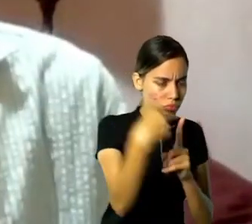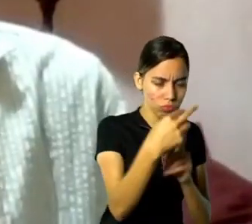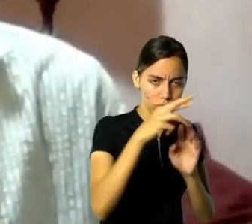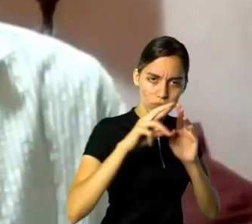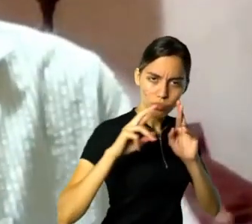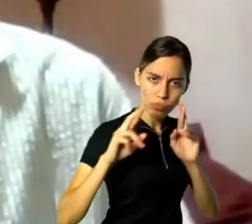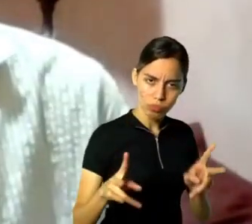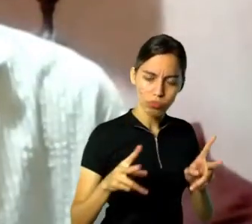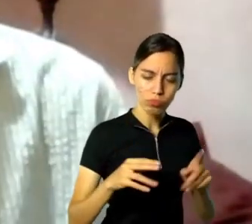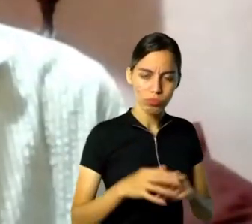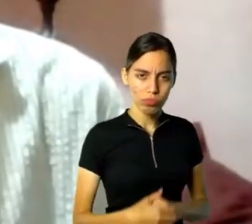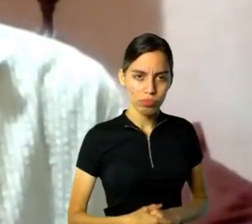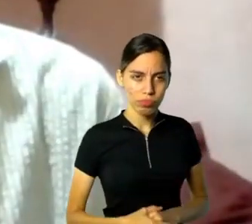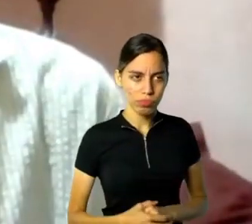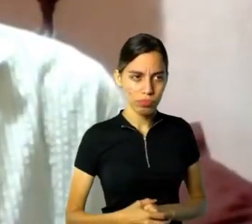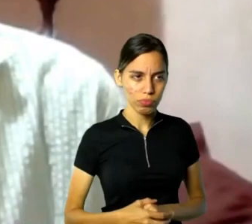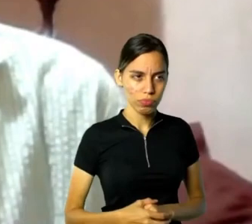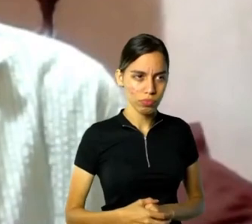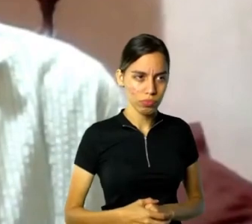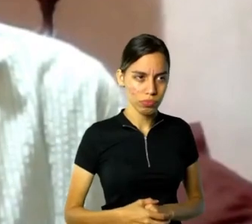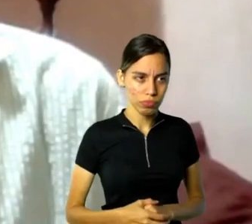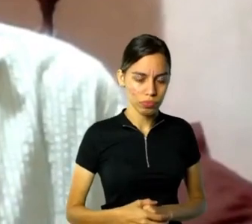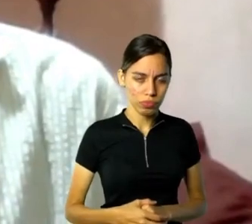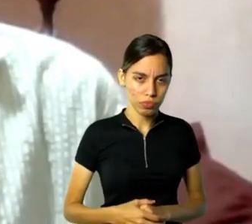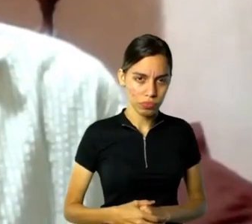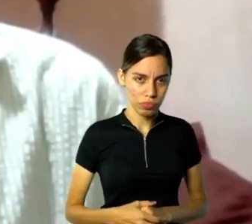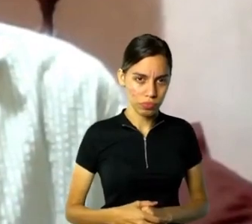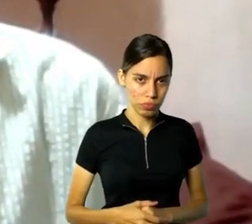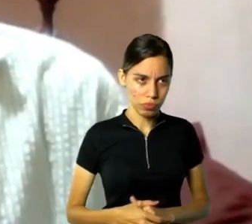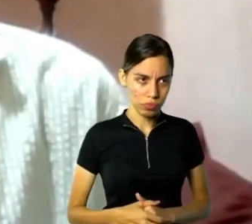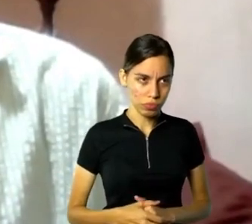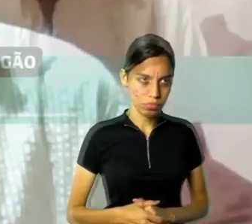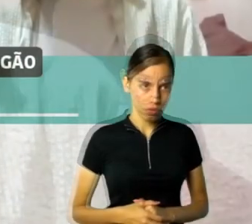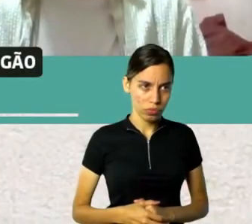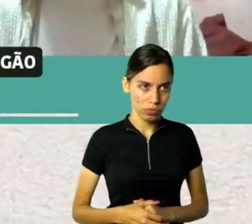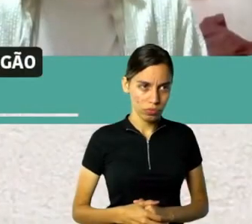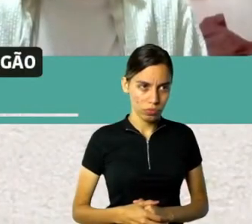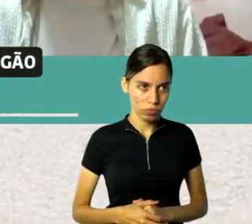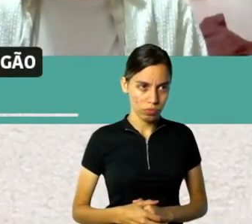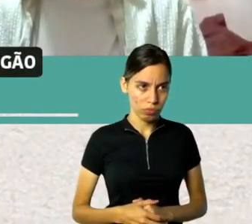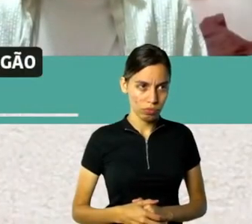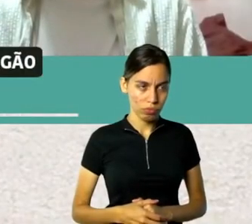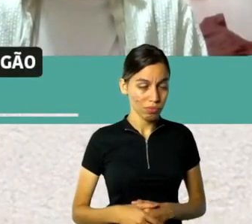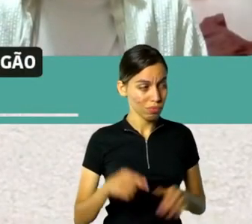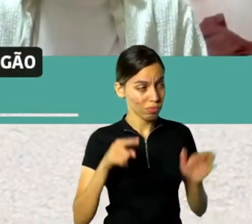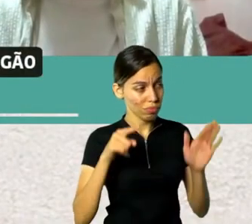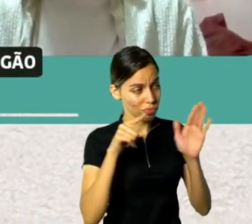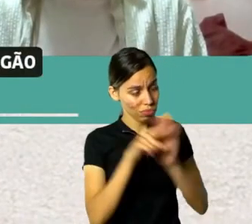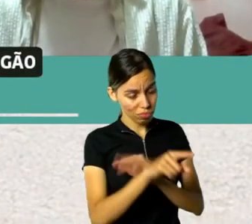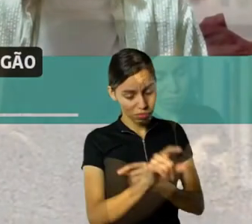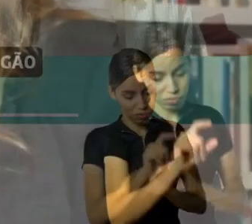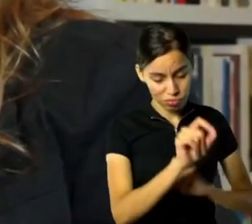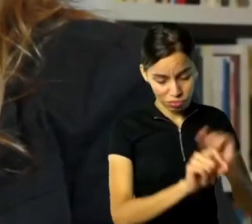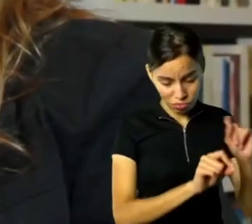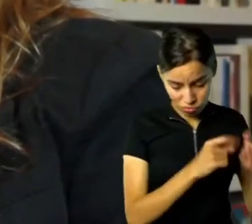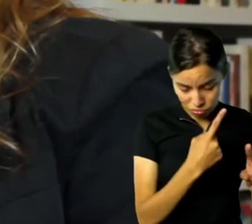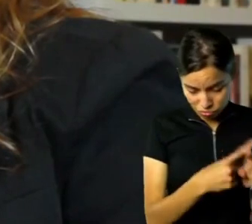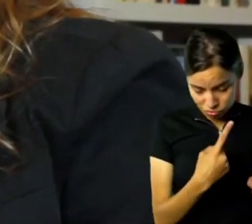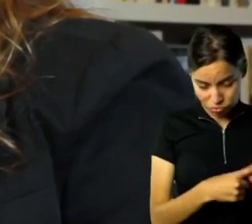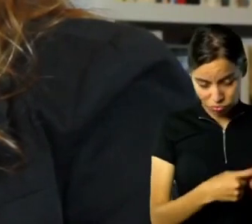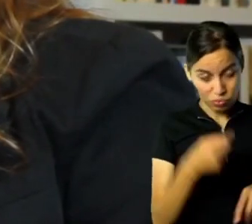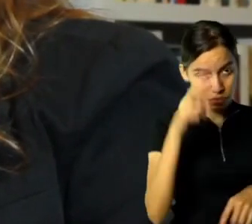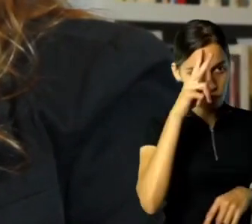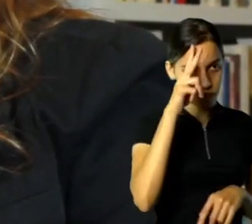diferenciado entre os modernistas, sabe. Sim, eu fiz essa pergunta porque eu lembro de uma parte do livro que